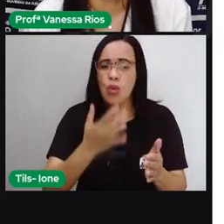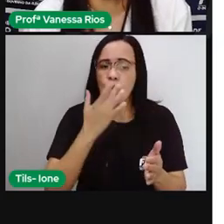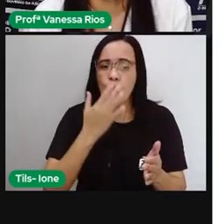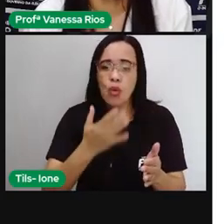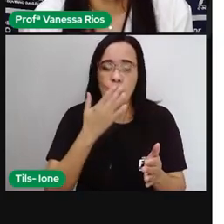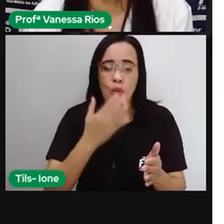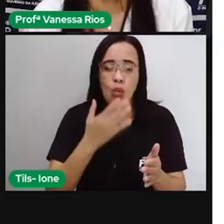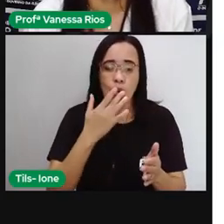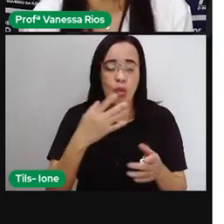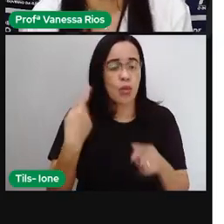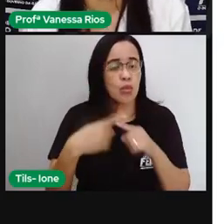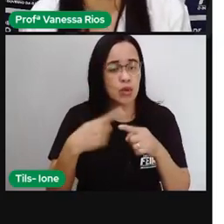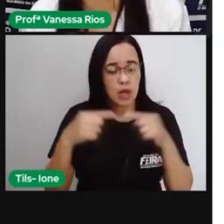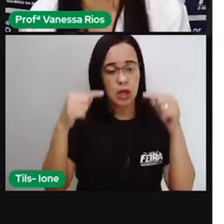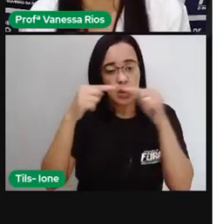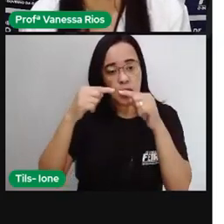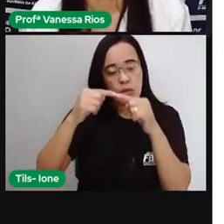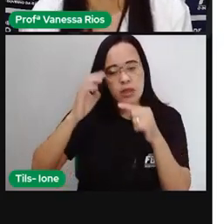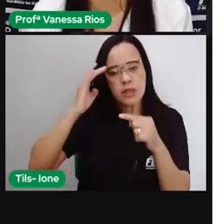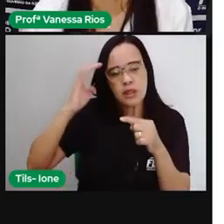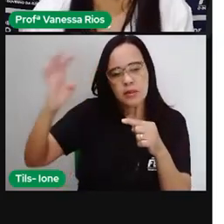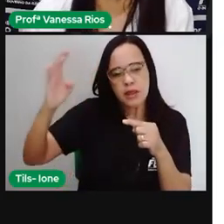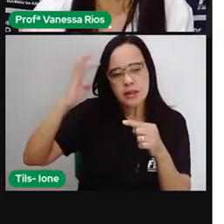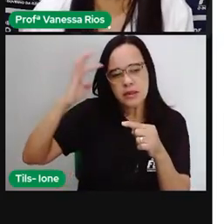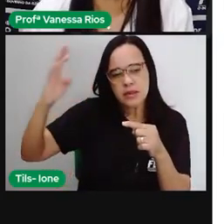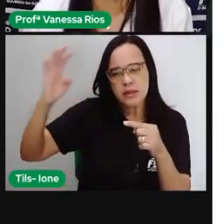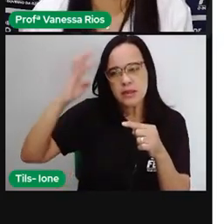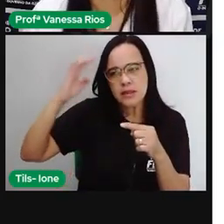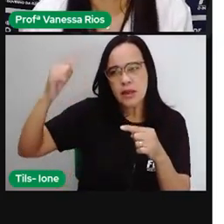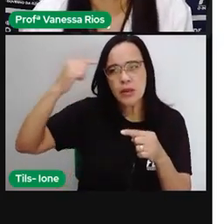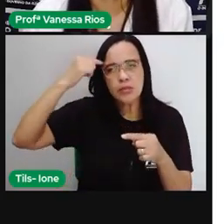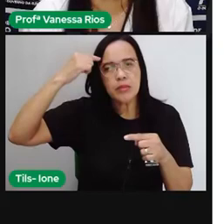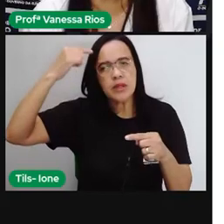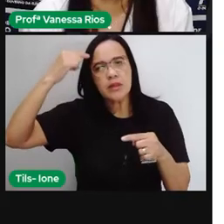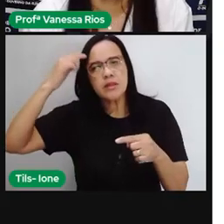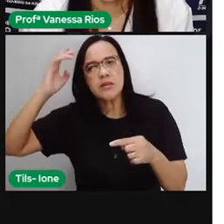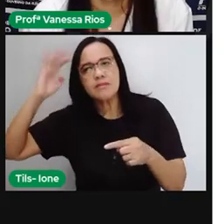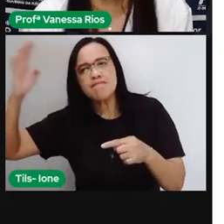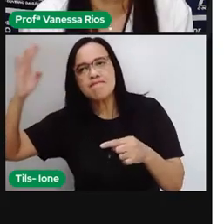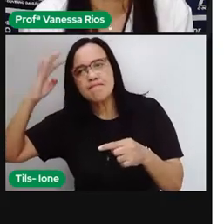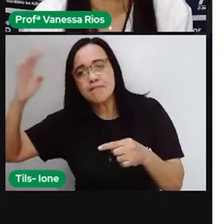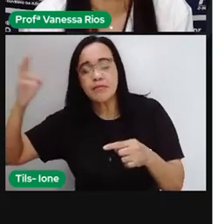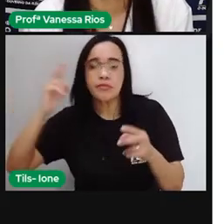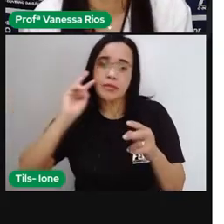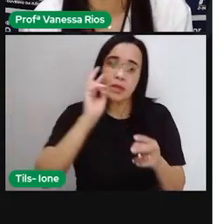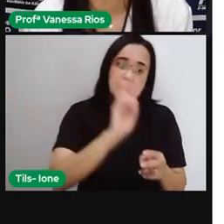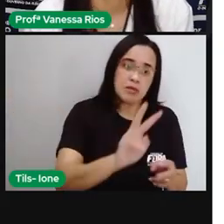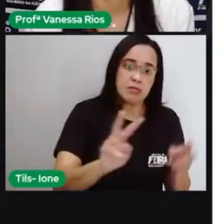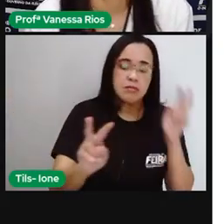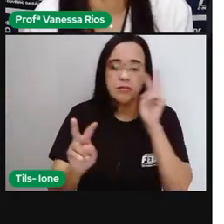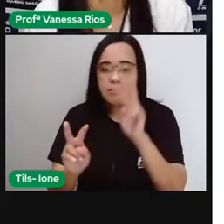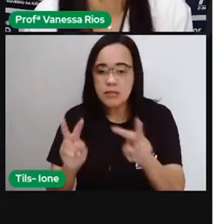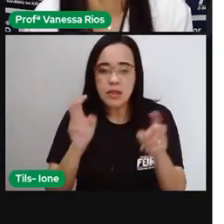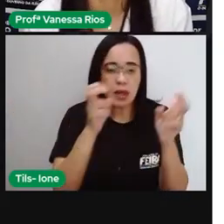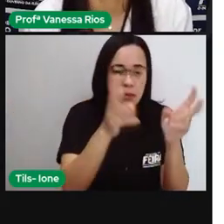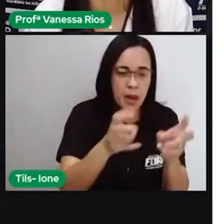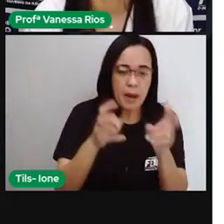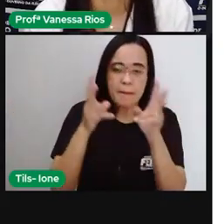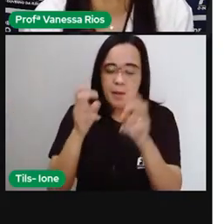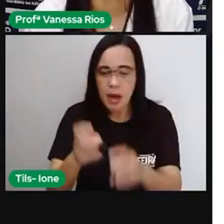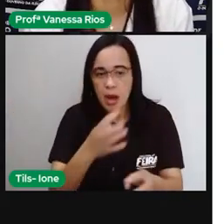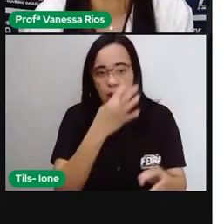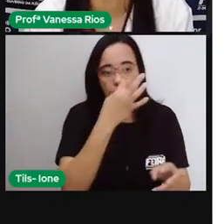imaginação. Então, muitas vezes, a percepção, né, de cada um ao observar vai ser diferente justamente por